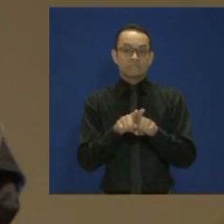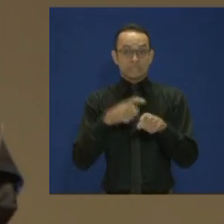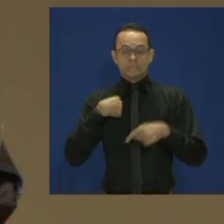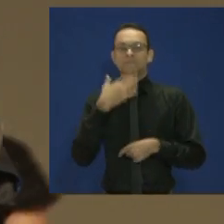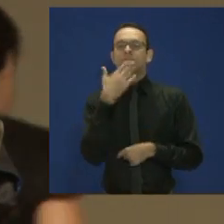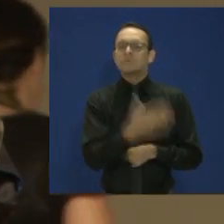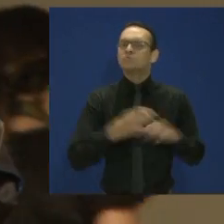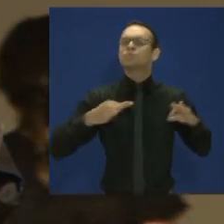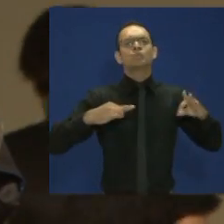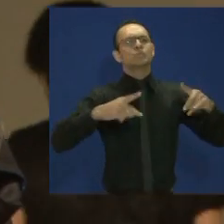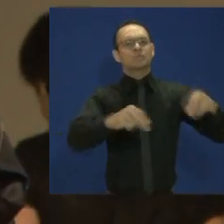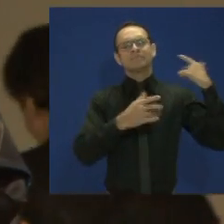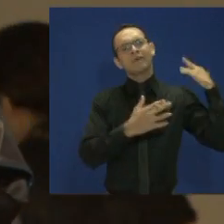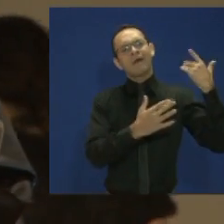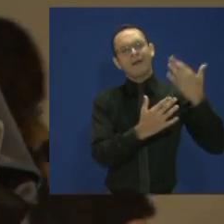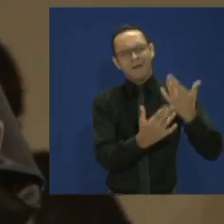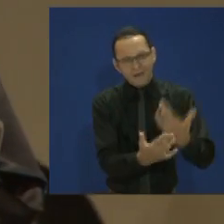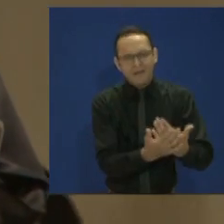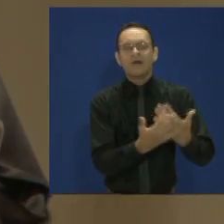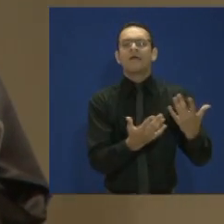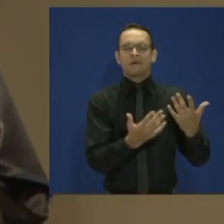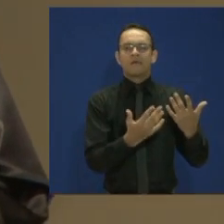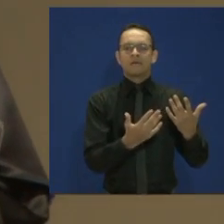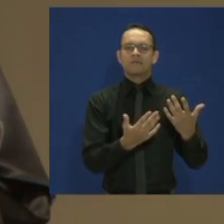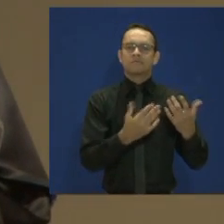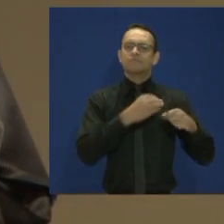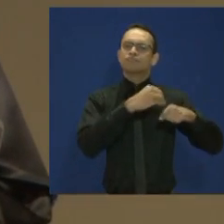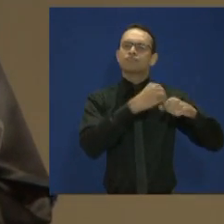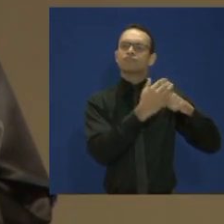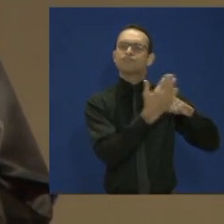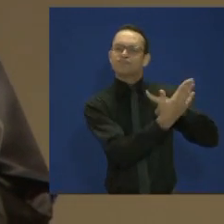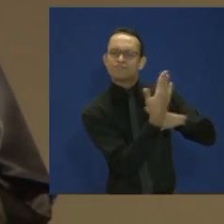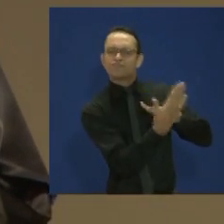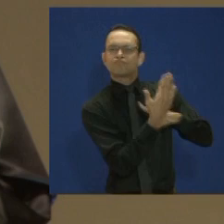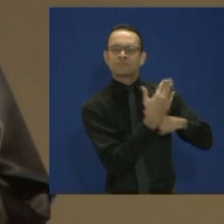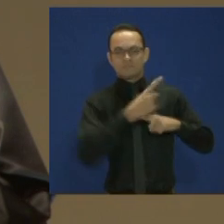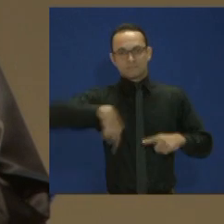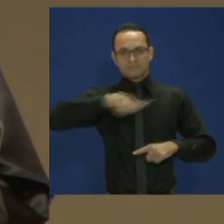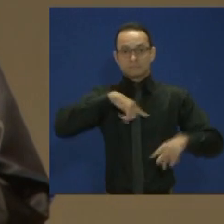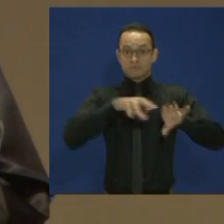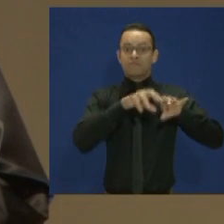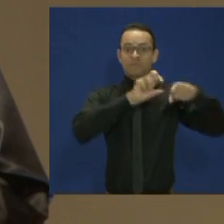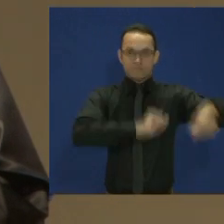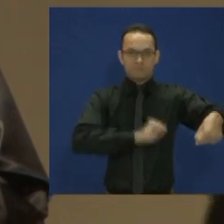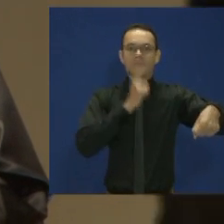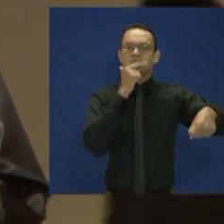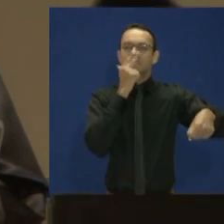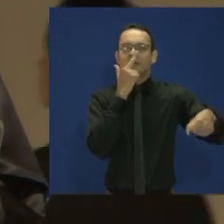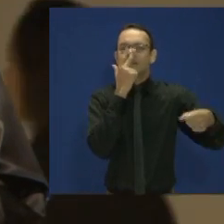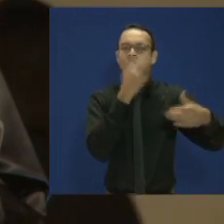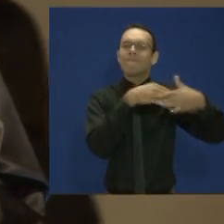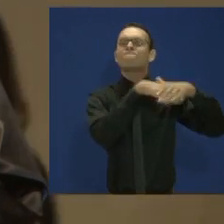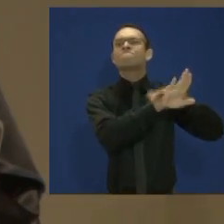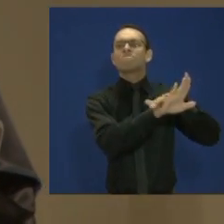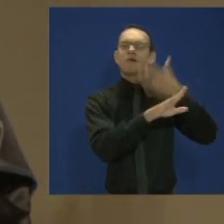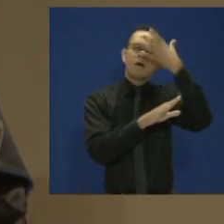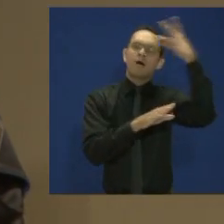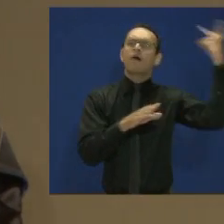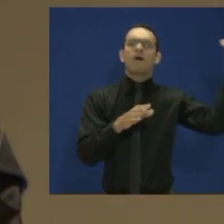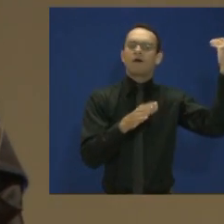tivemos para a nossa formação não fique guardado em uma gaveta e que sejamos verdadeiramente cidadãos.